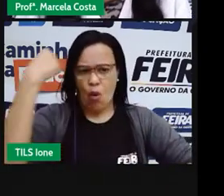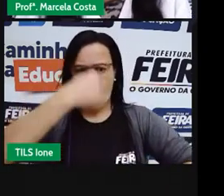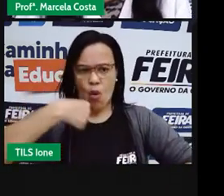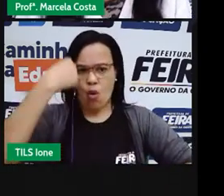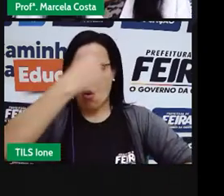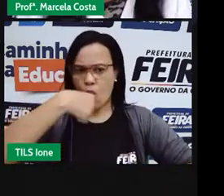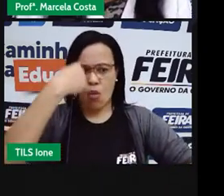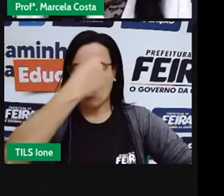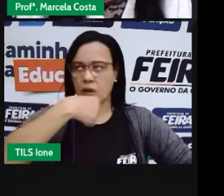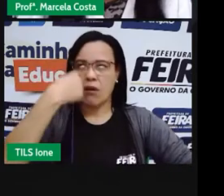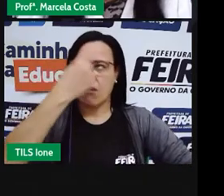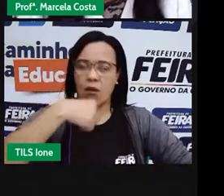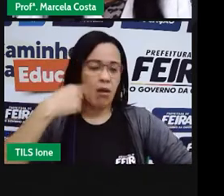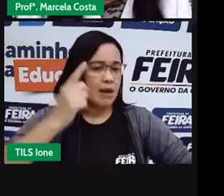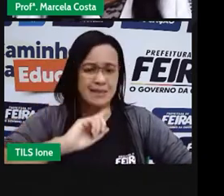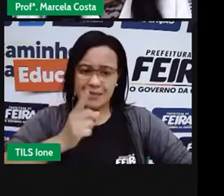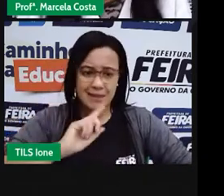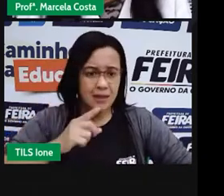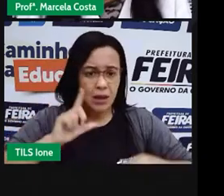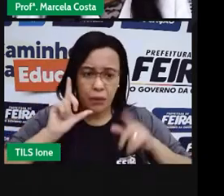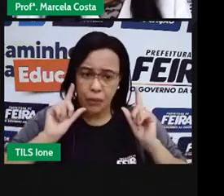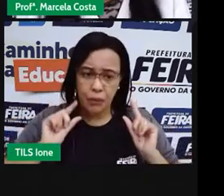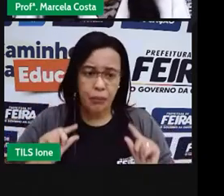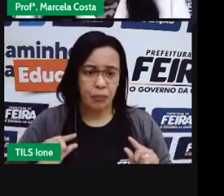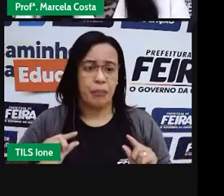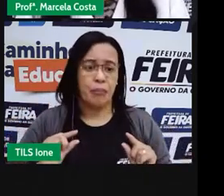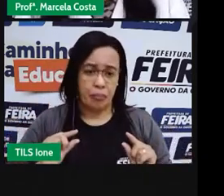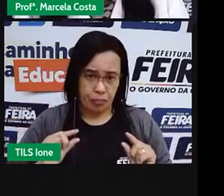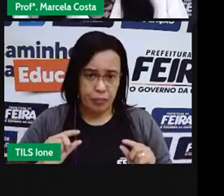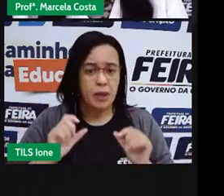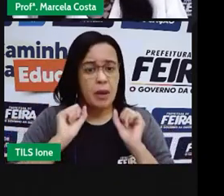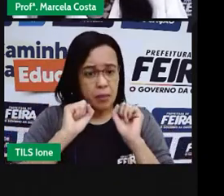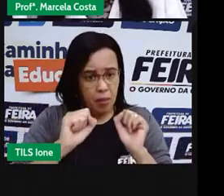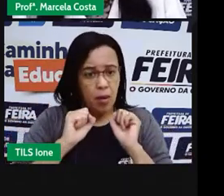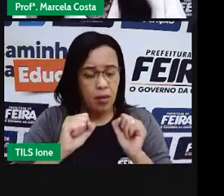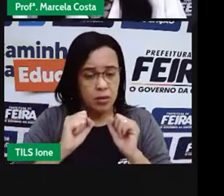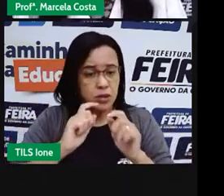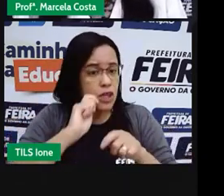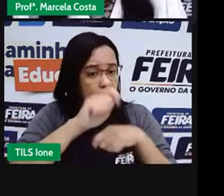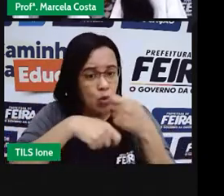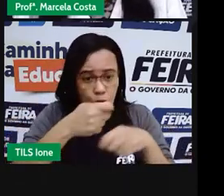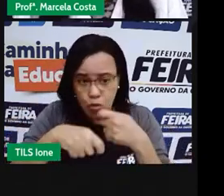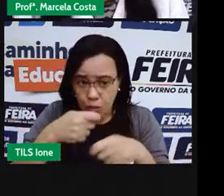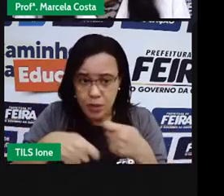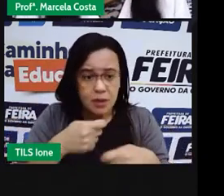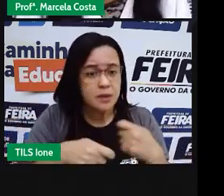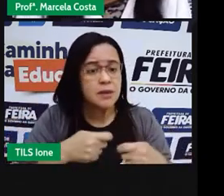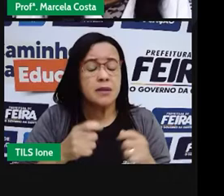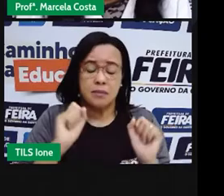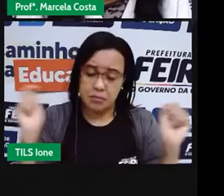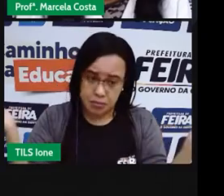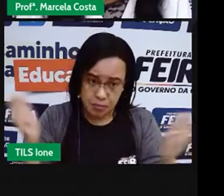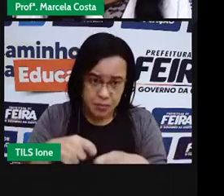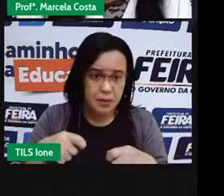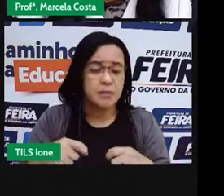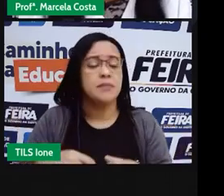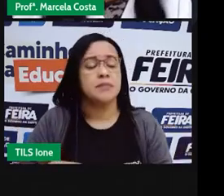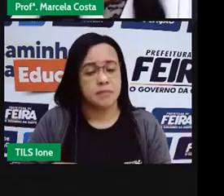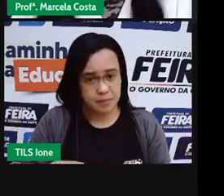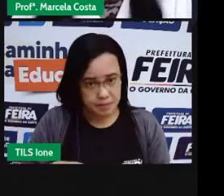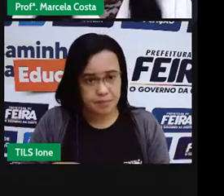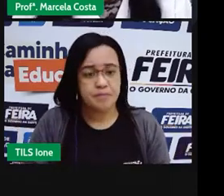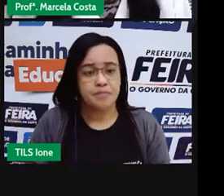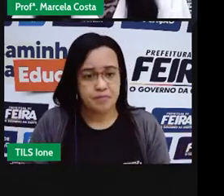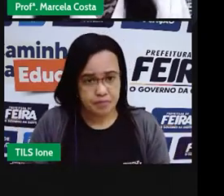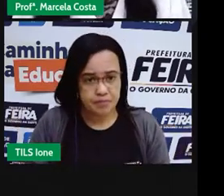Com isso, você comunica a água, você diminui aí o consumo da água. E, se